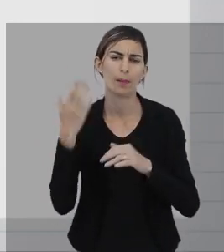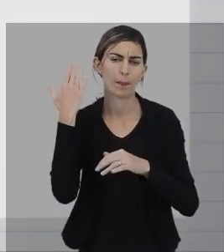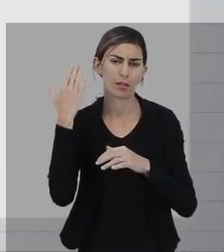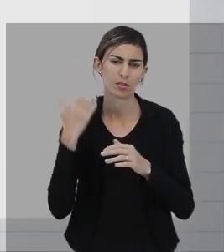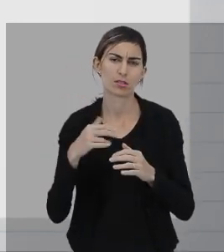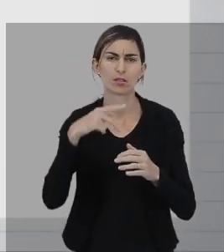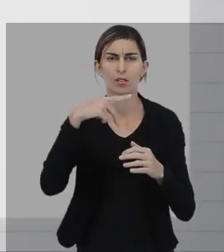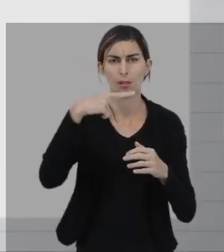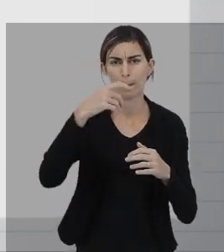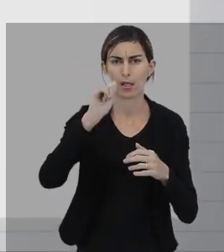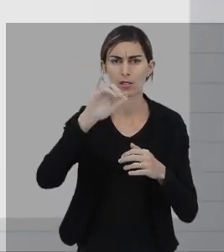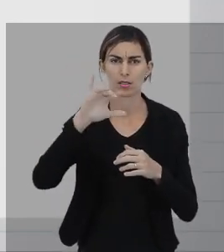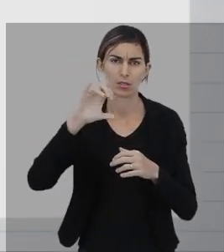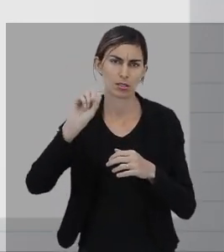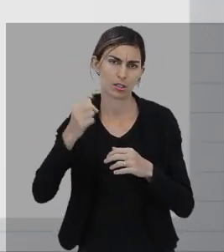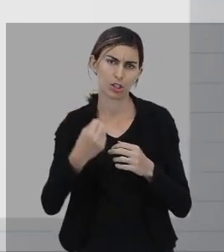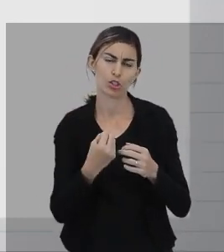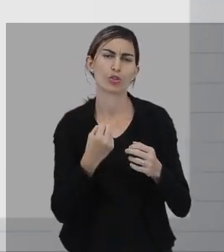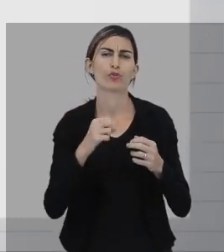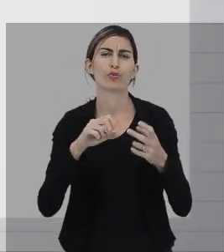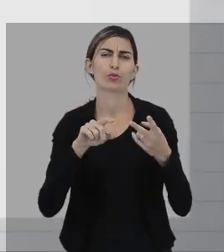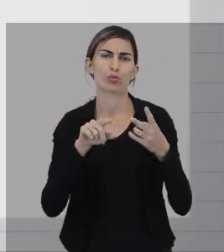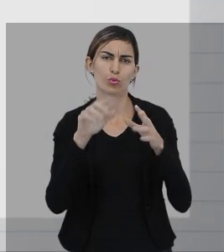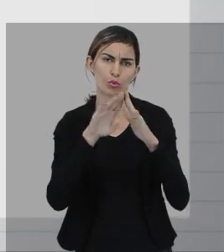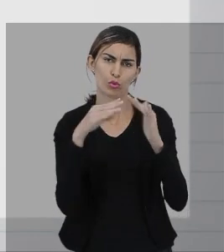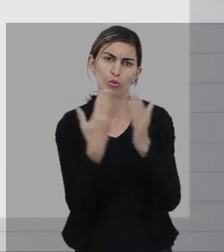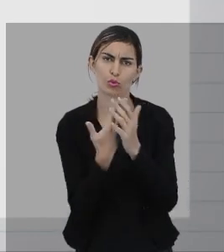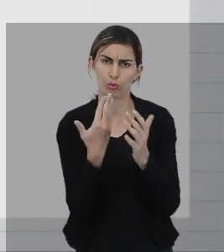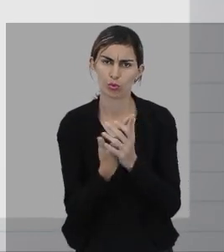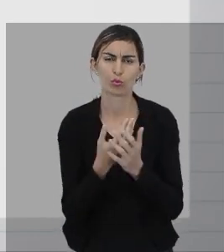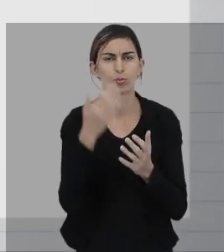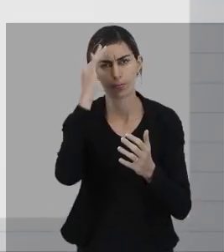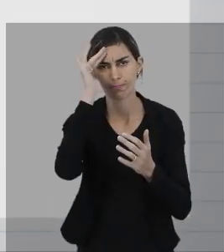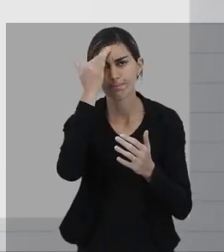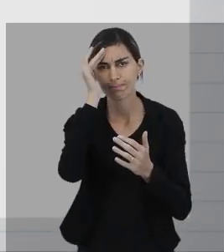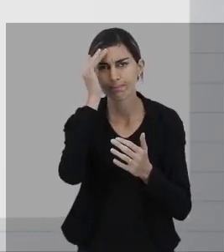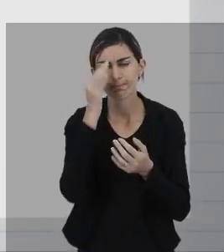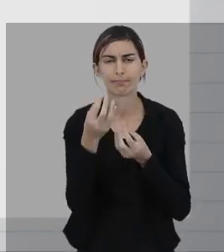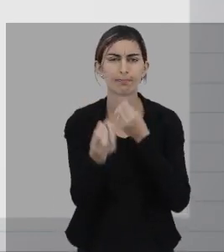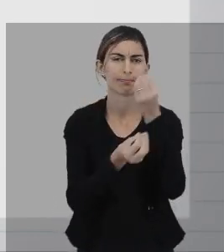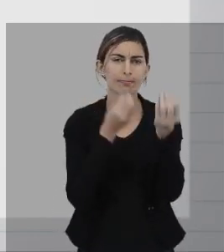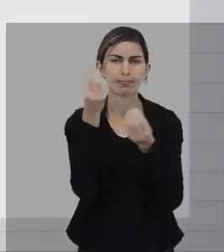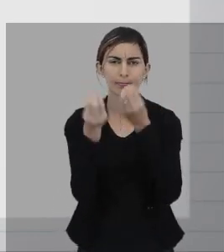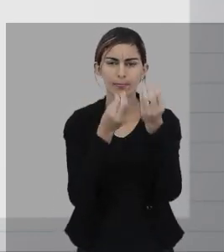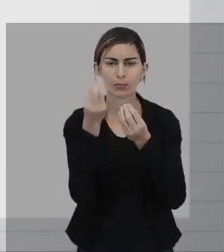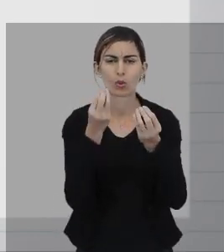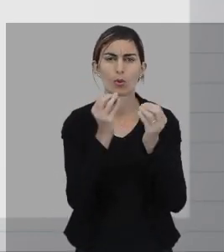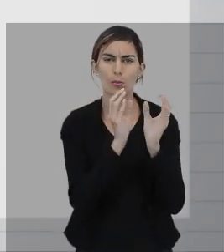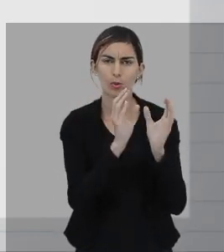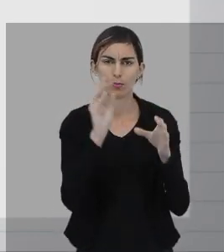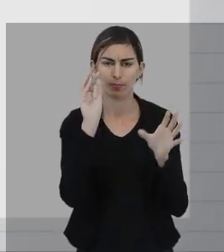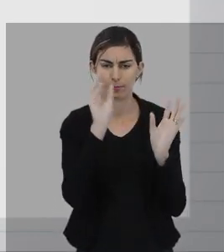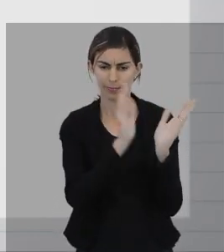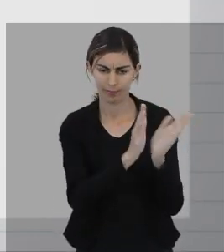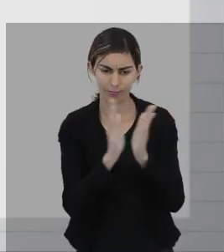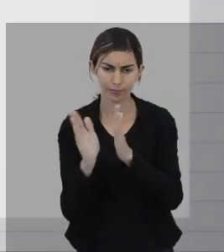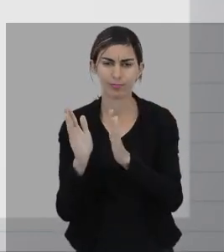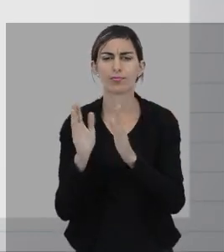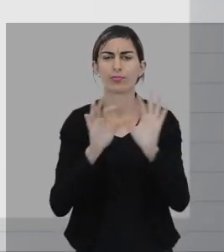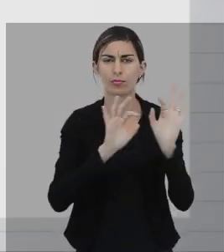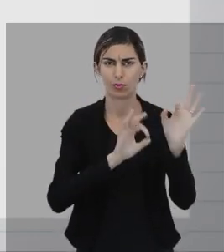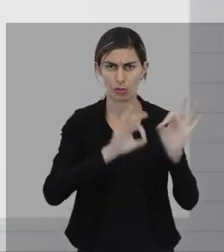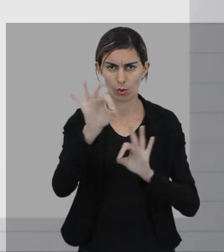arquivos passivos, ativos, da escola. E que você vai compreender como coloca-se a